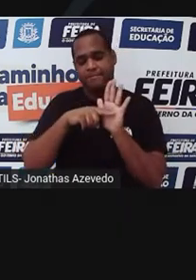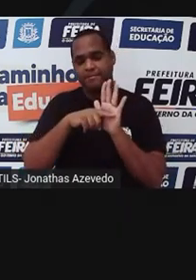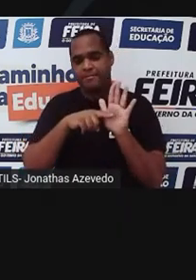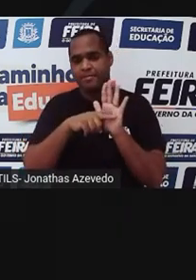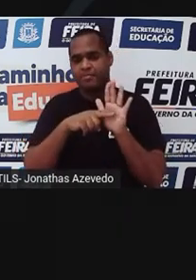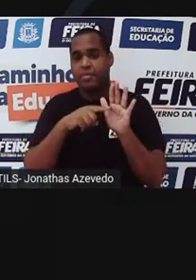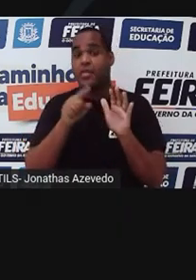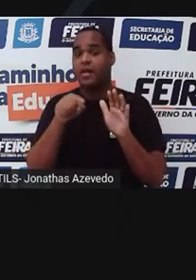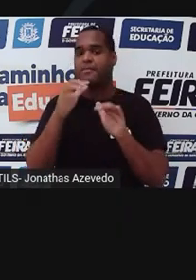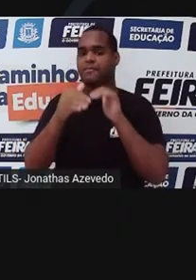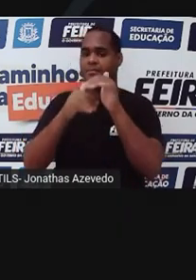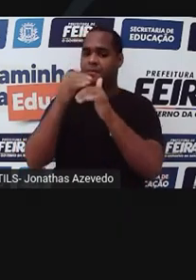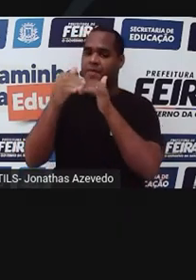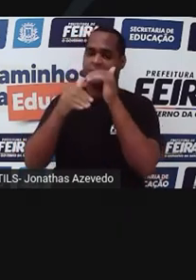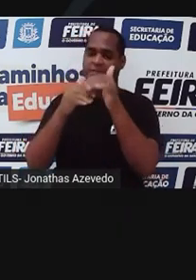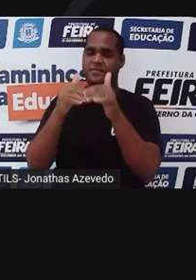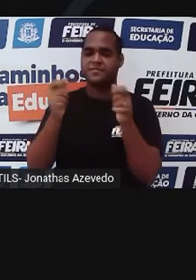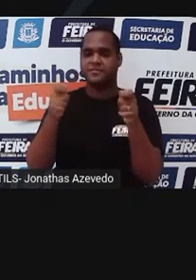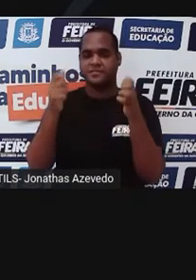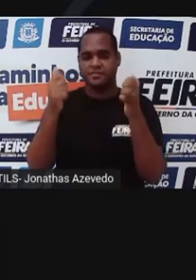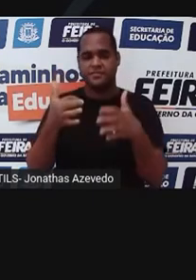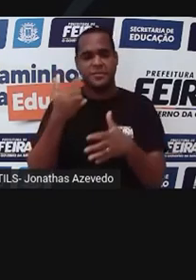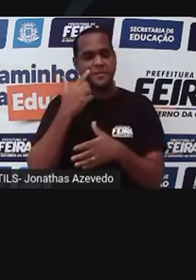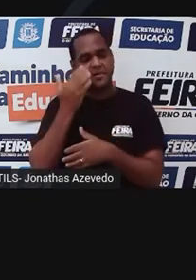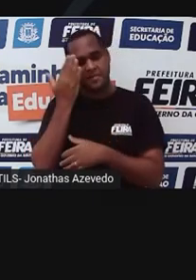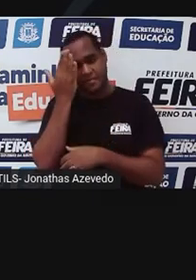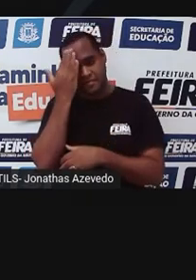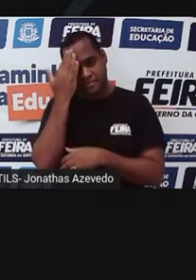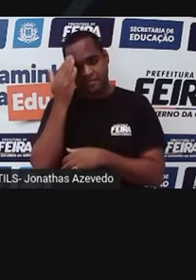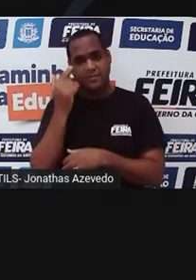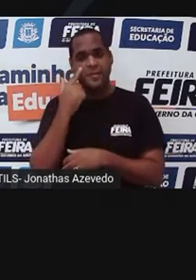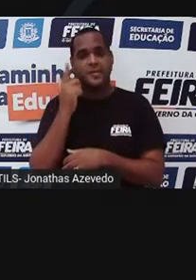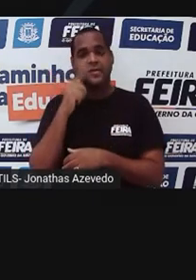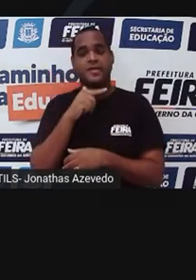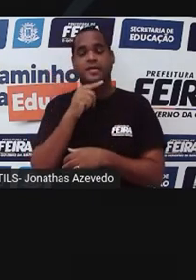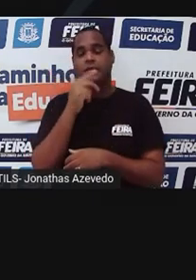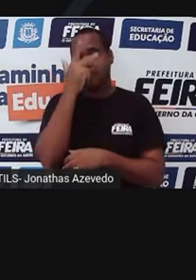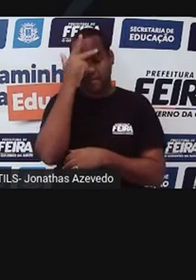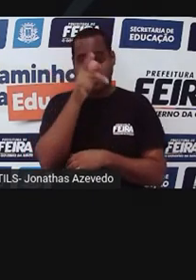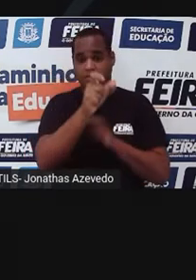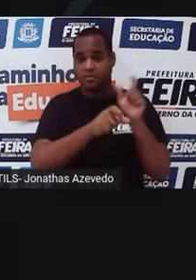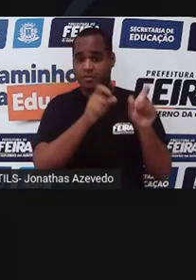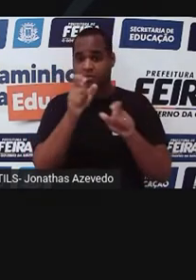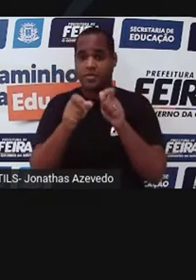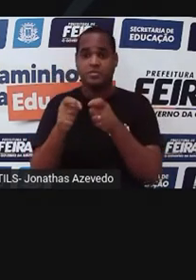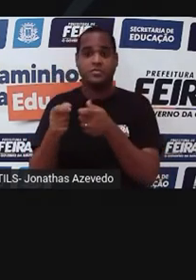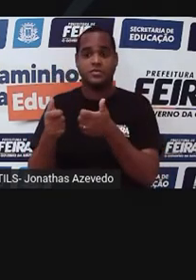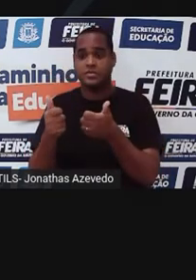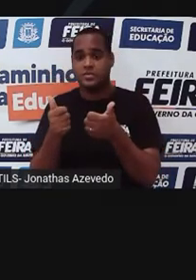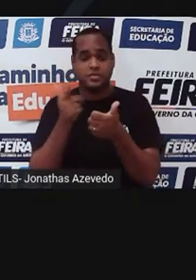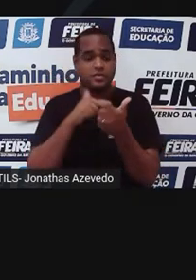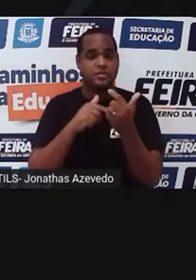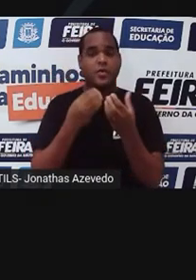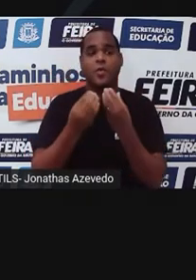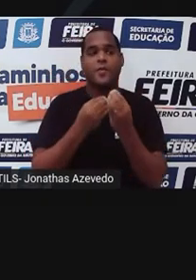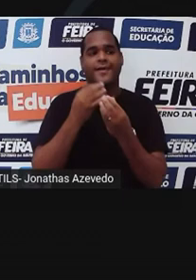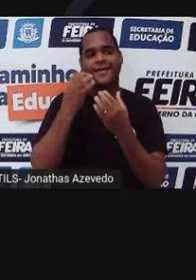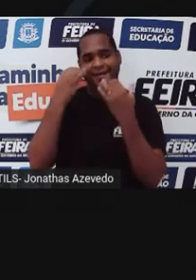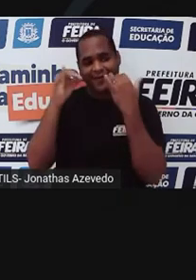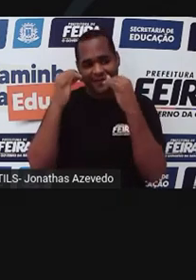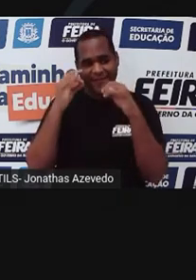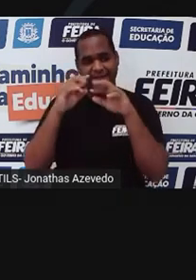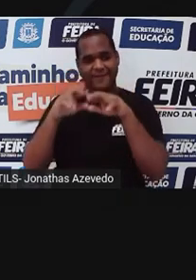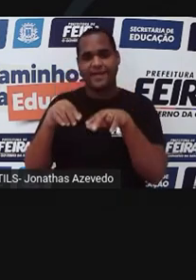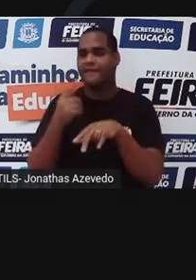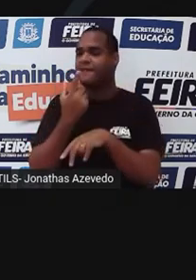foi um grande avanço, porque você já sabia identificar aqueles que adquiriram, aqueles que estavam infectados. E, com isso, evitar que eles